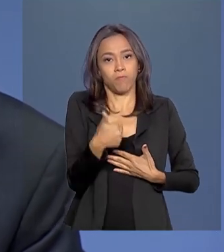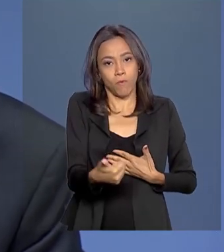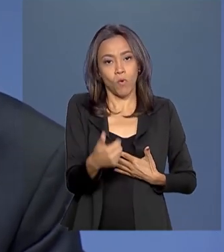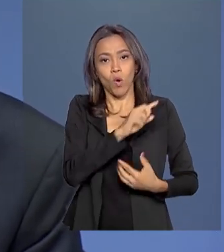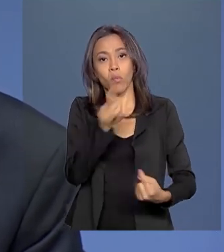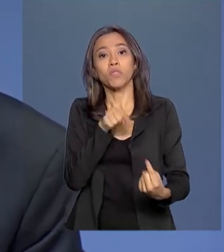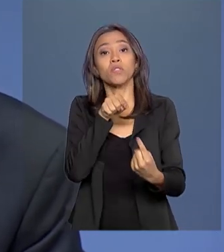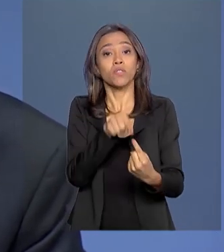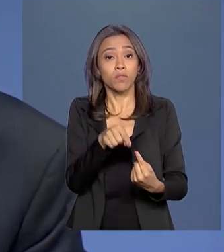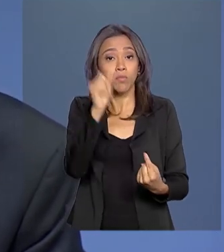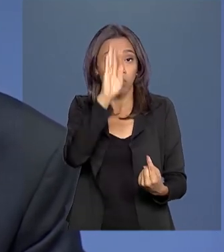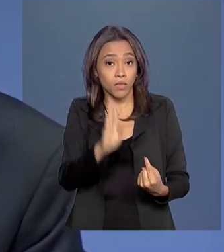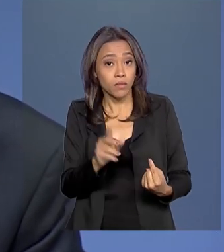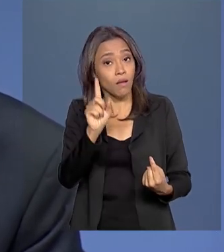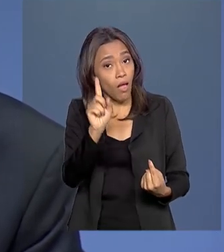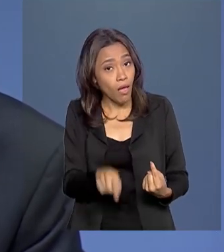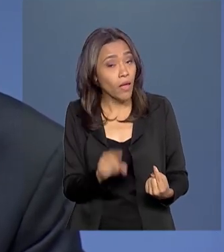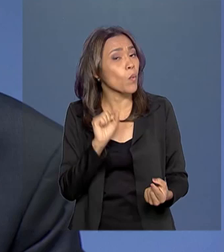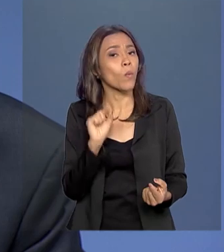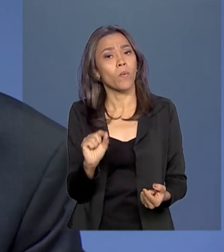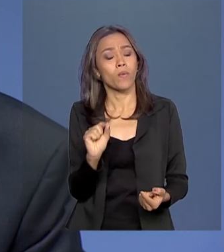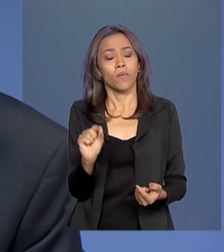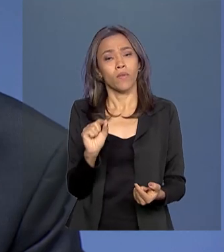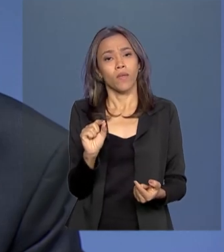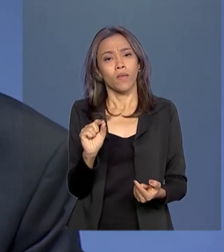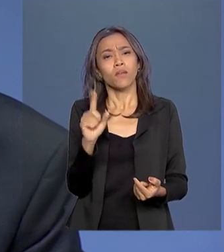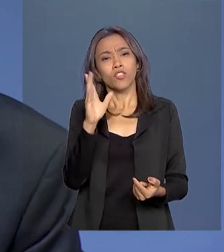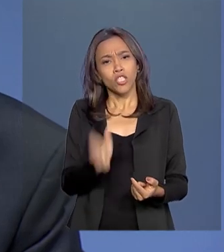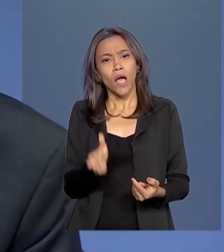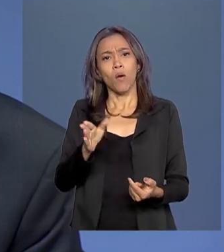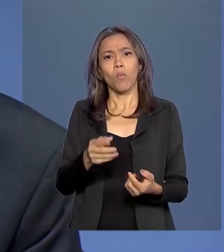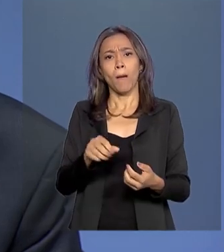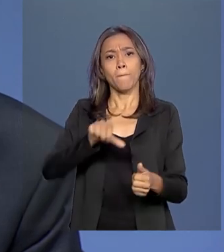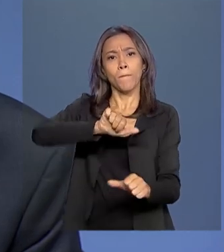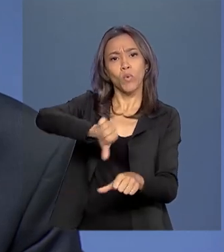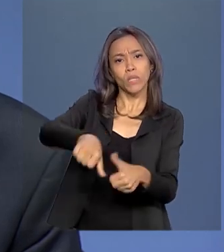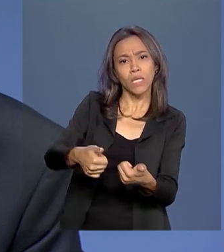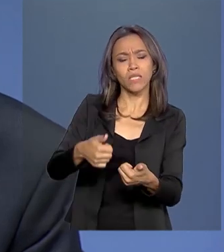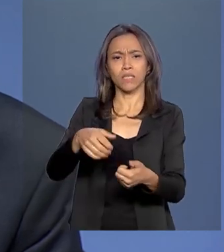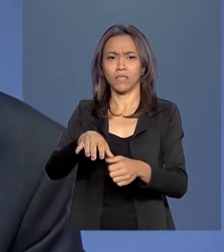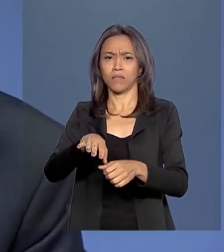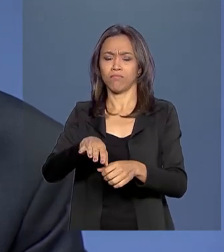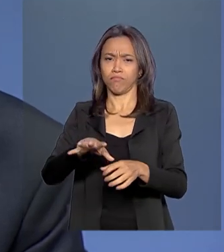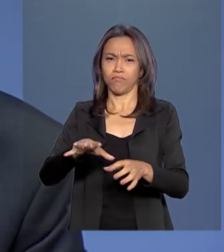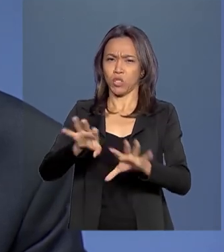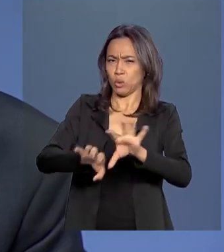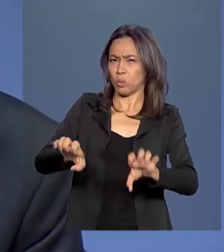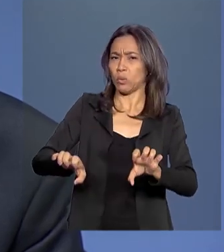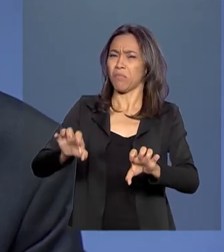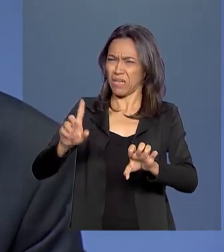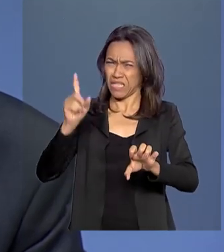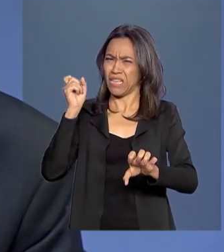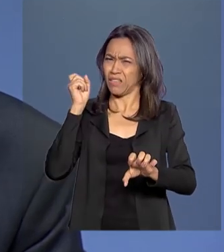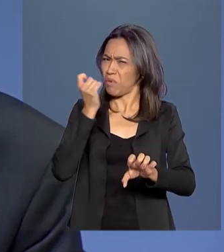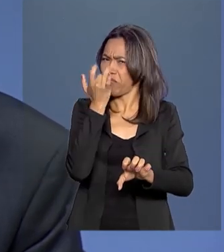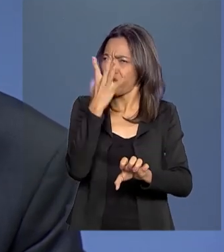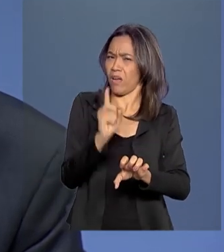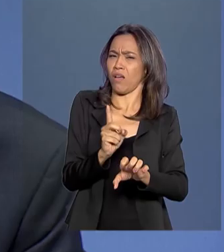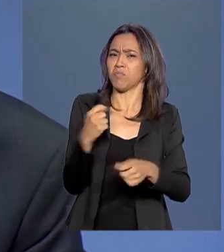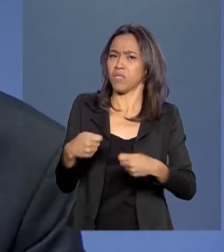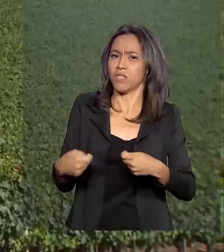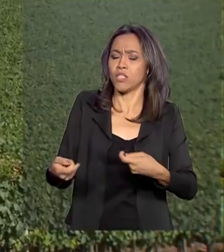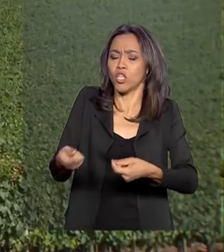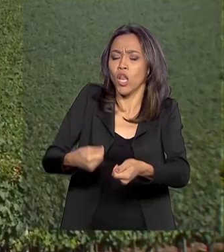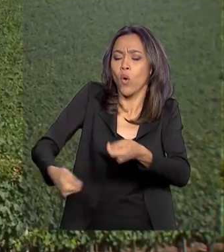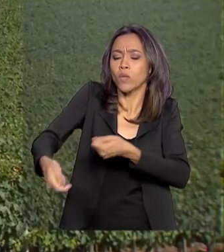já lançar uma reforma da TEC, mas é um tema complexo e que precisa de muita conversa e muita